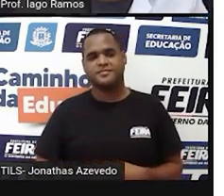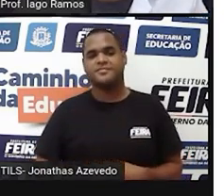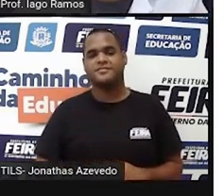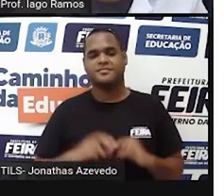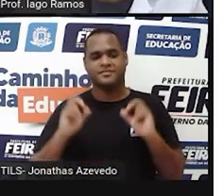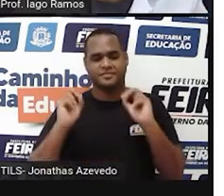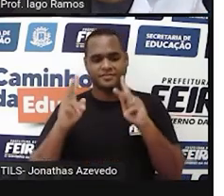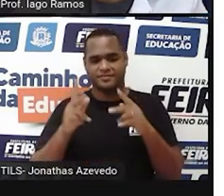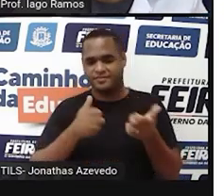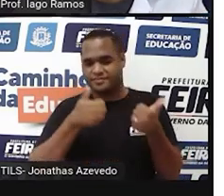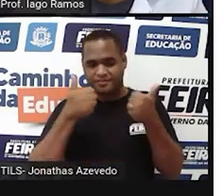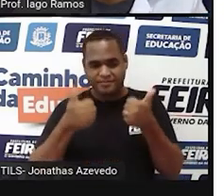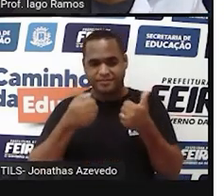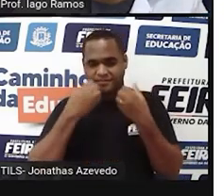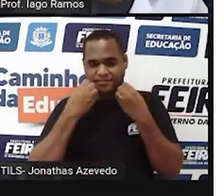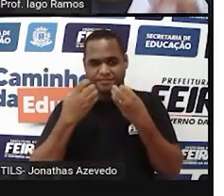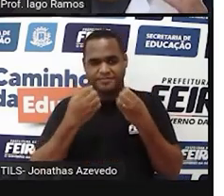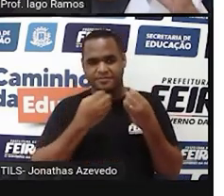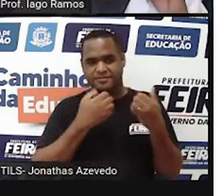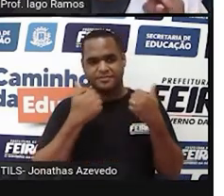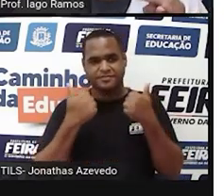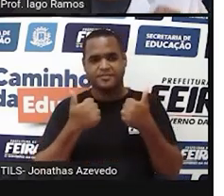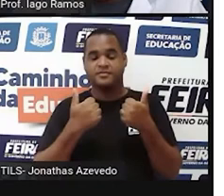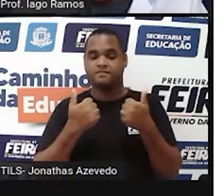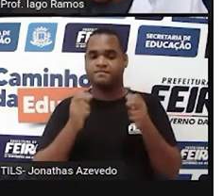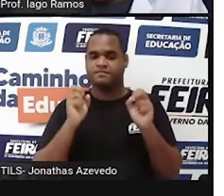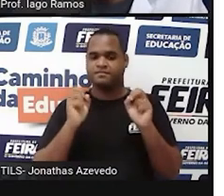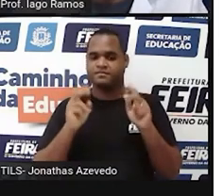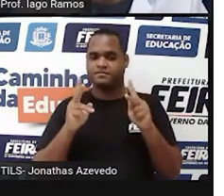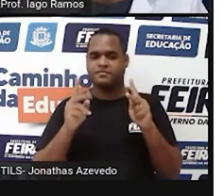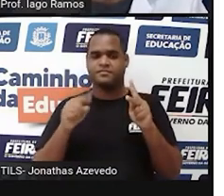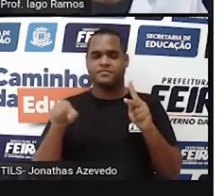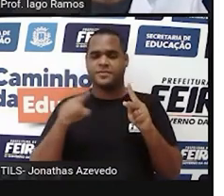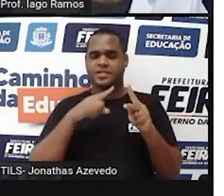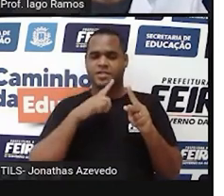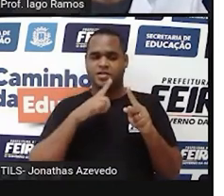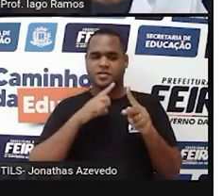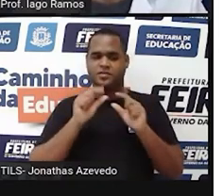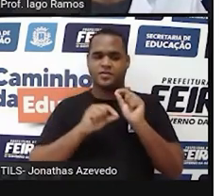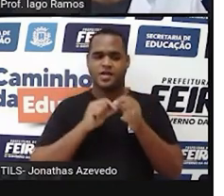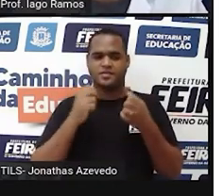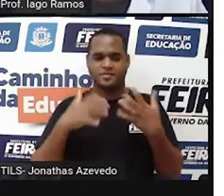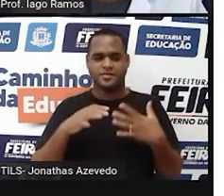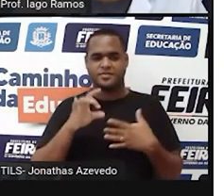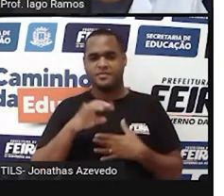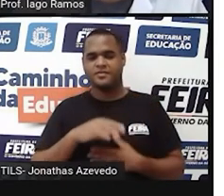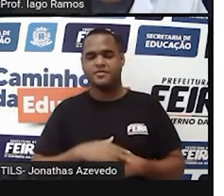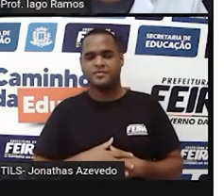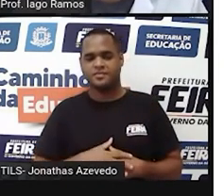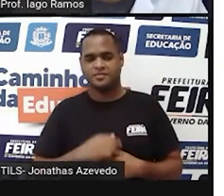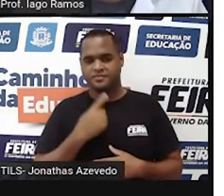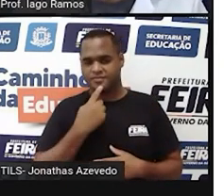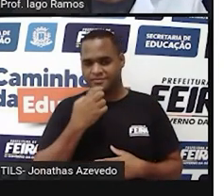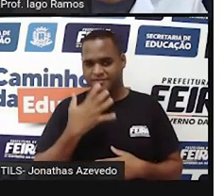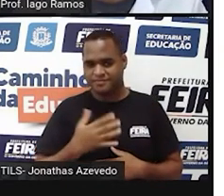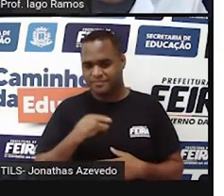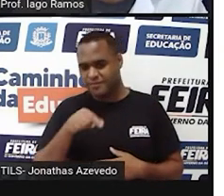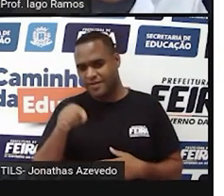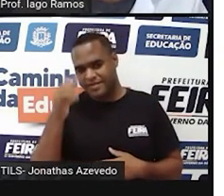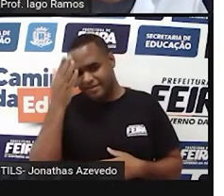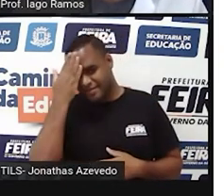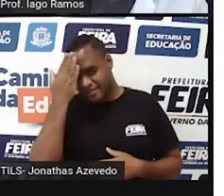Beleza? Bacana. Massa. Só que então, já que a gente já sabe,